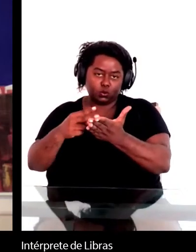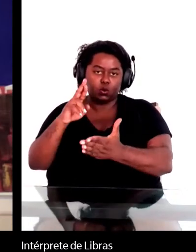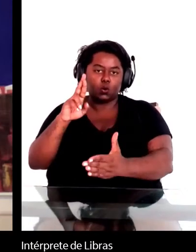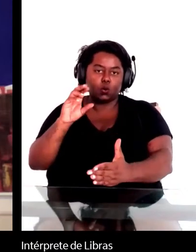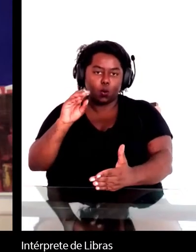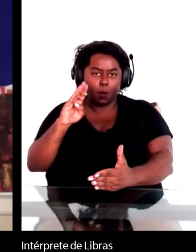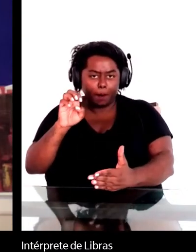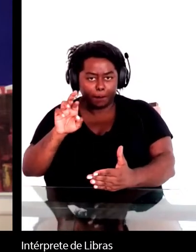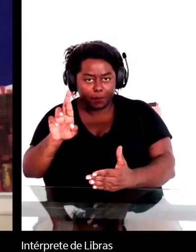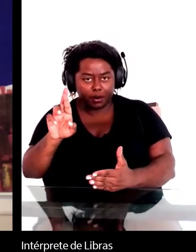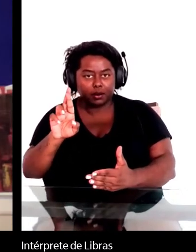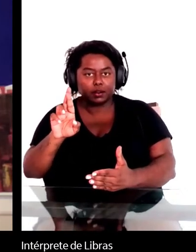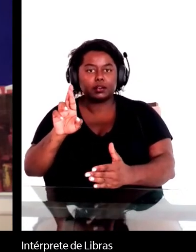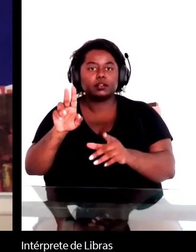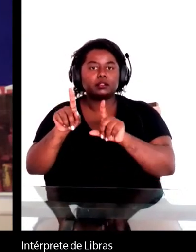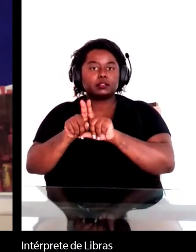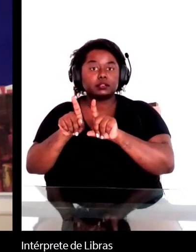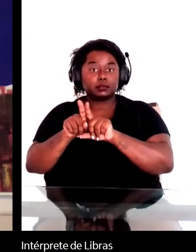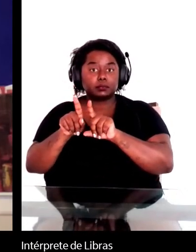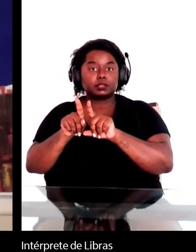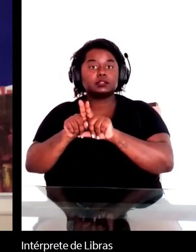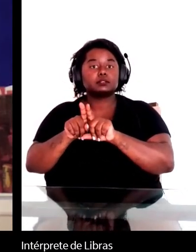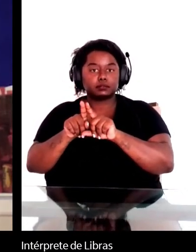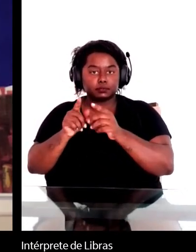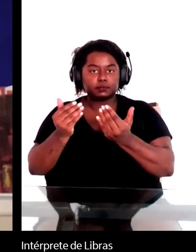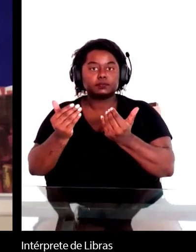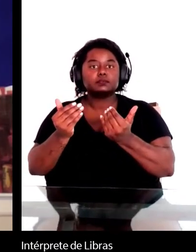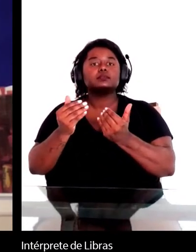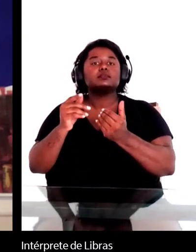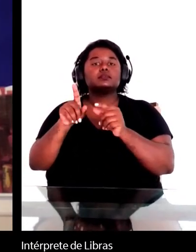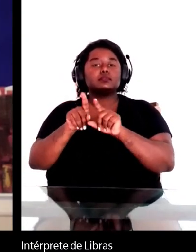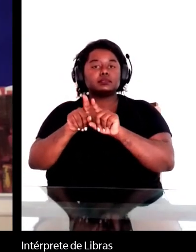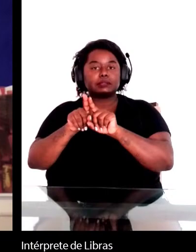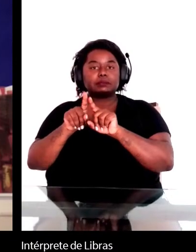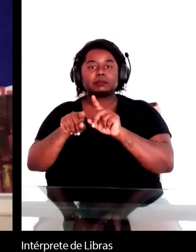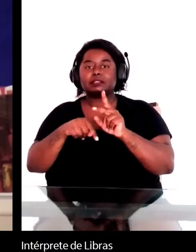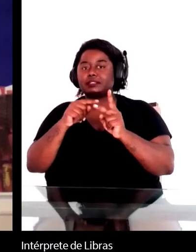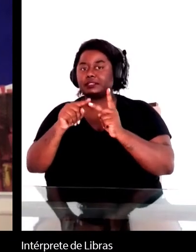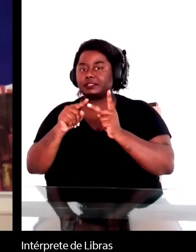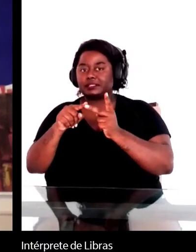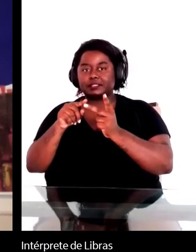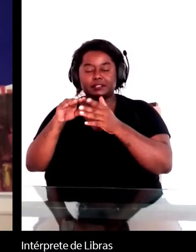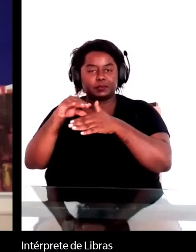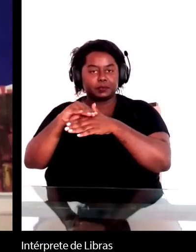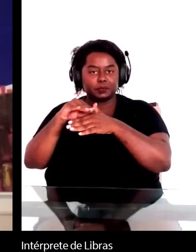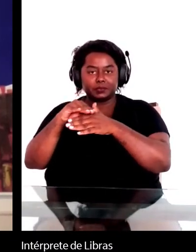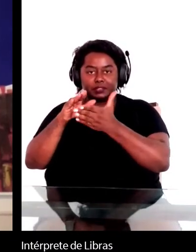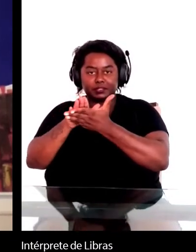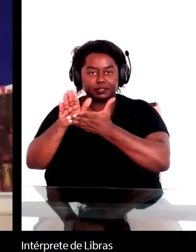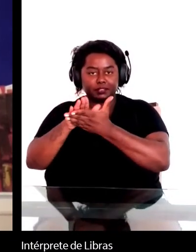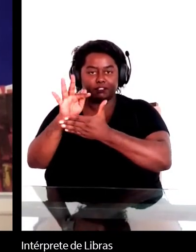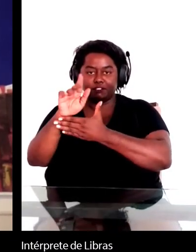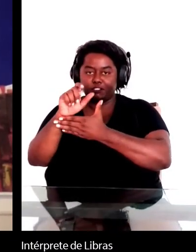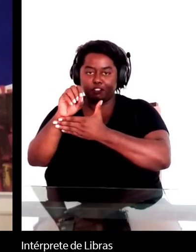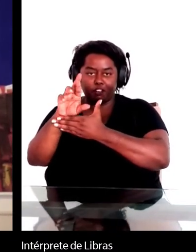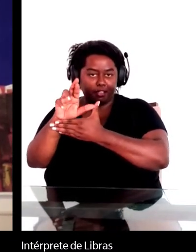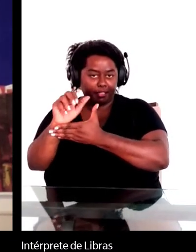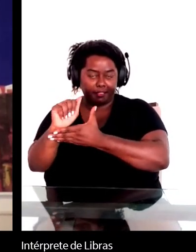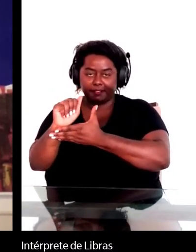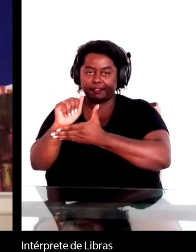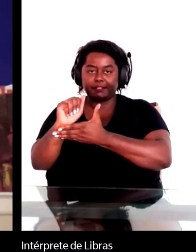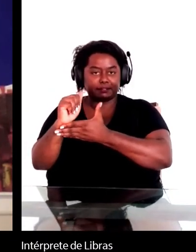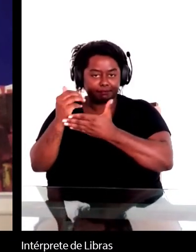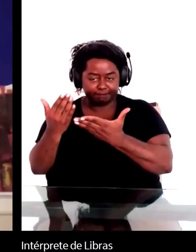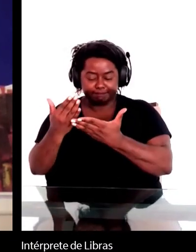saiu pela Liv Wright, e depois a edição da Flora Thompson-Devaux, que é um caso interessante, porque essa